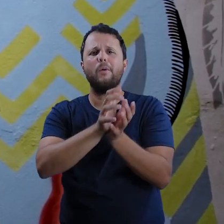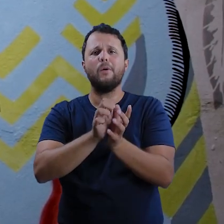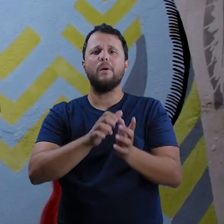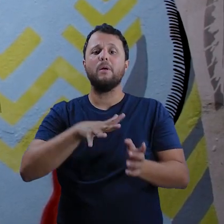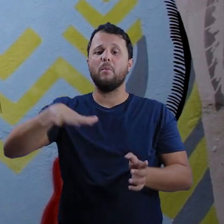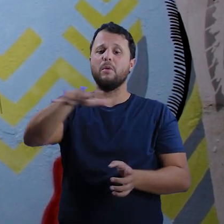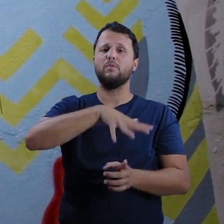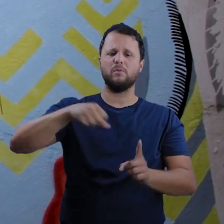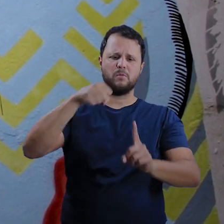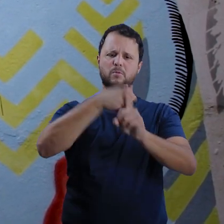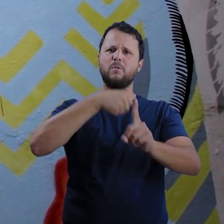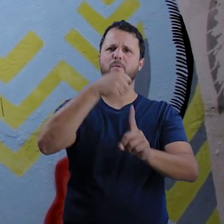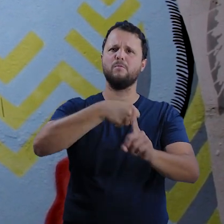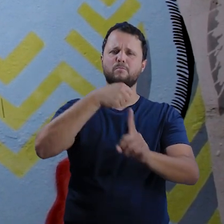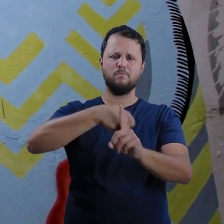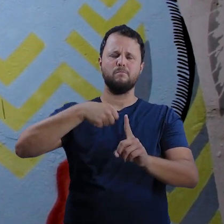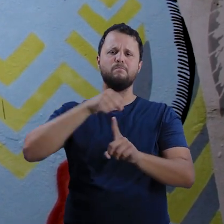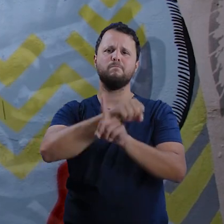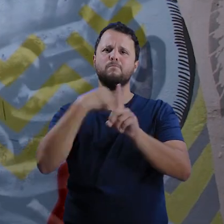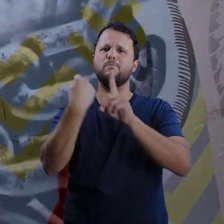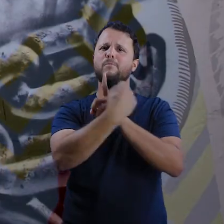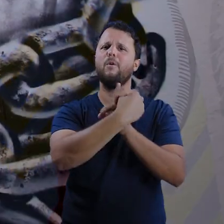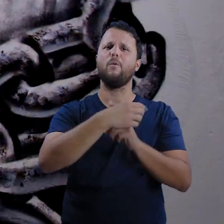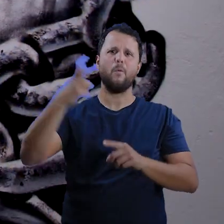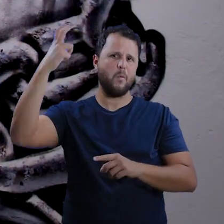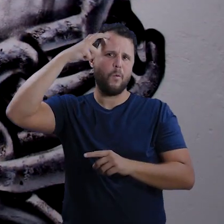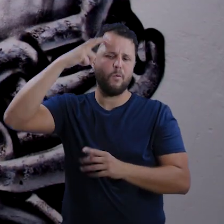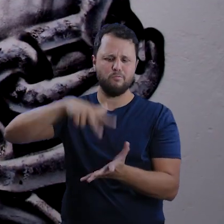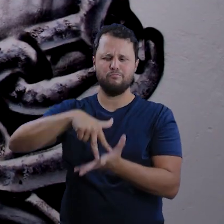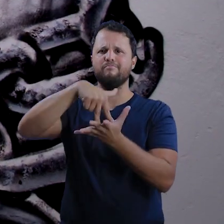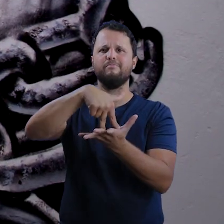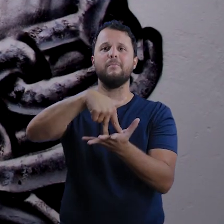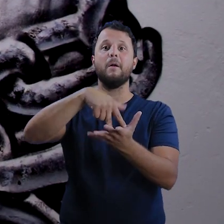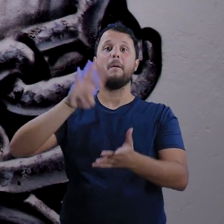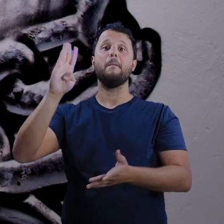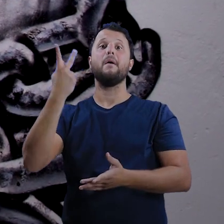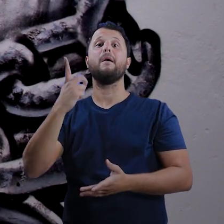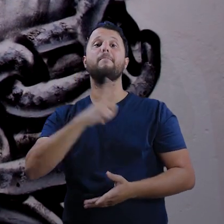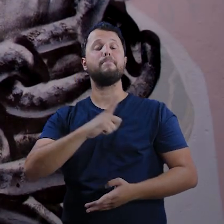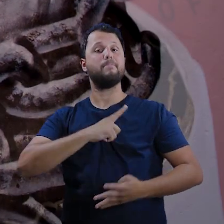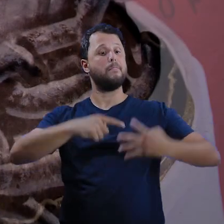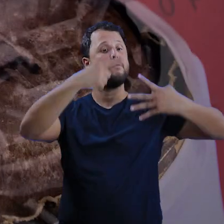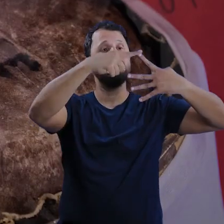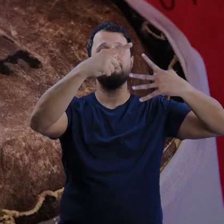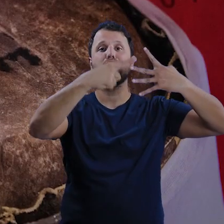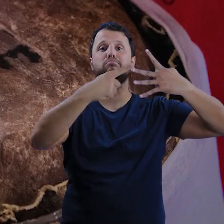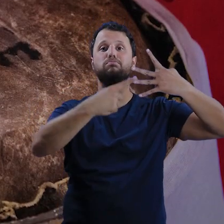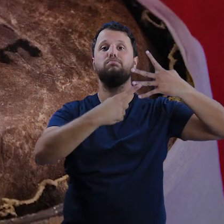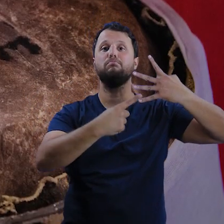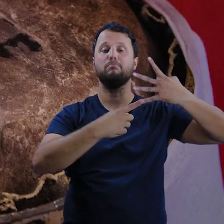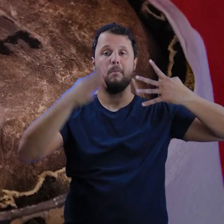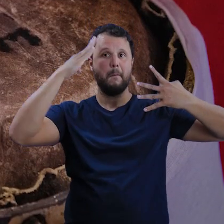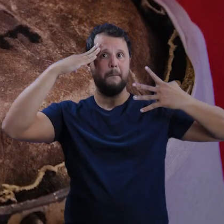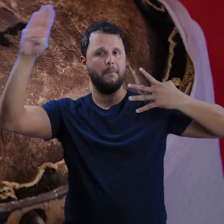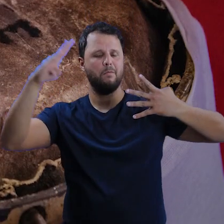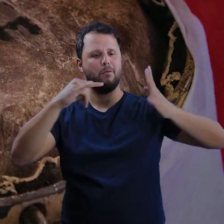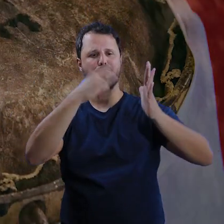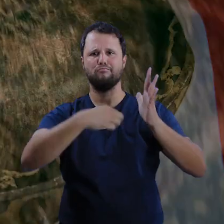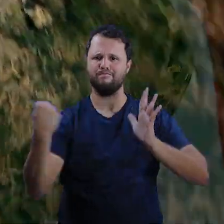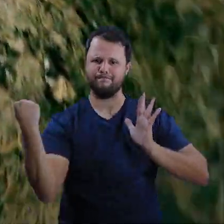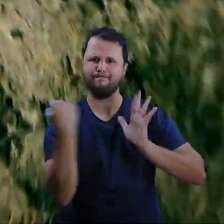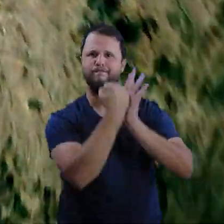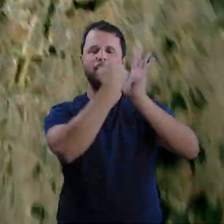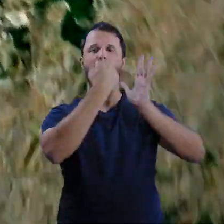resistência territorial, social e cultural. Belo Horizonte possui quatro quilombos reconhecidos como Patrimônio